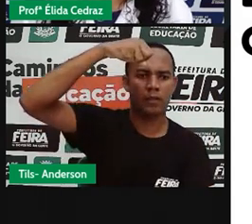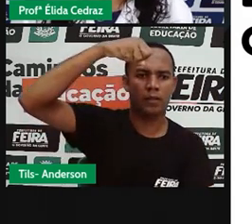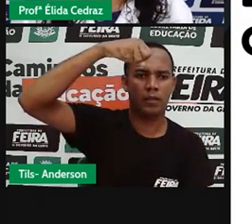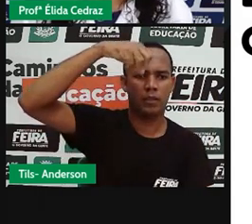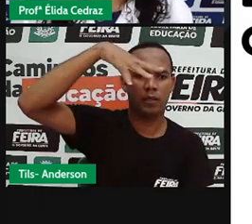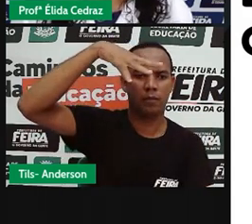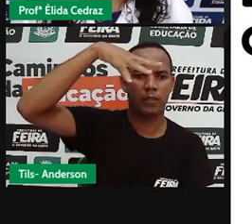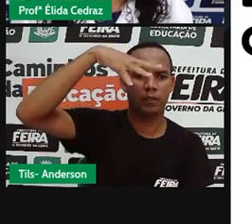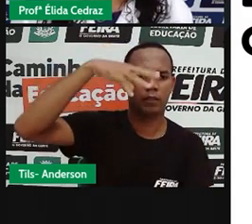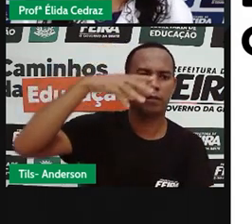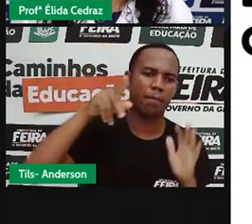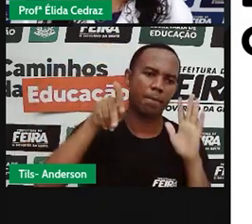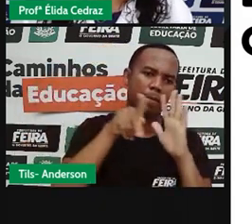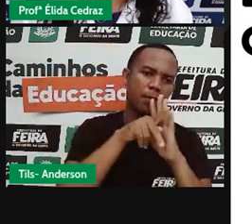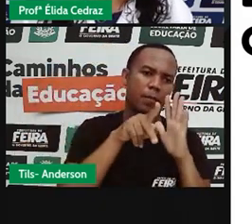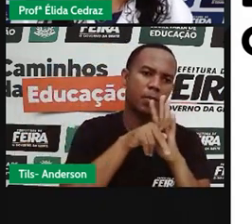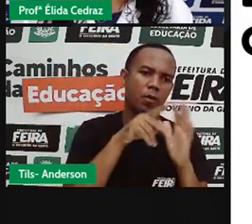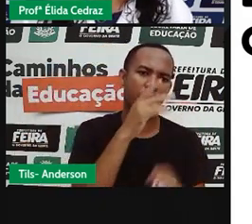natureza?